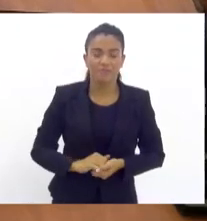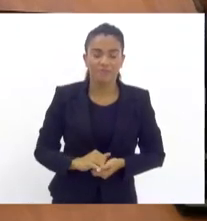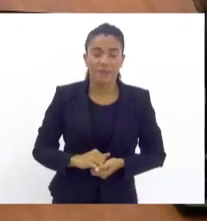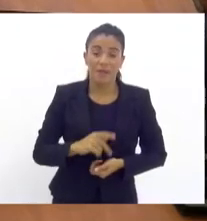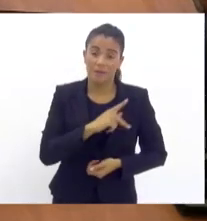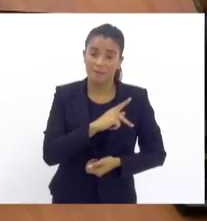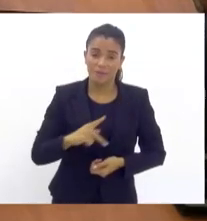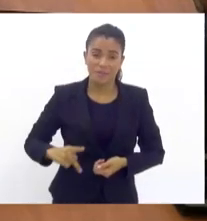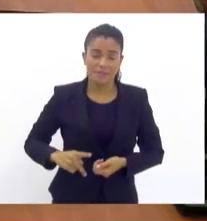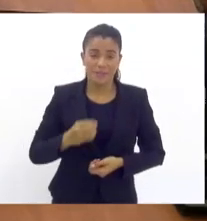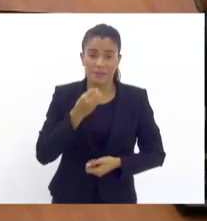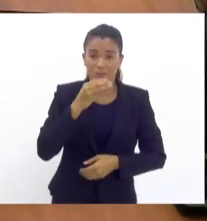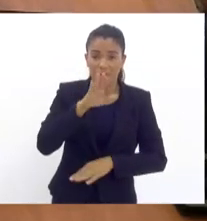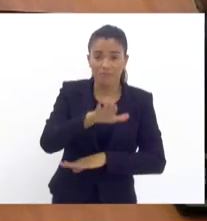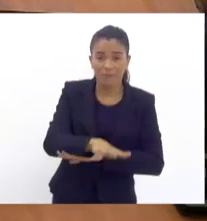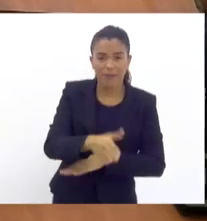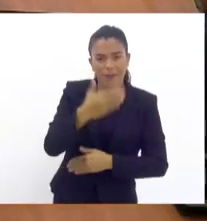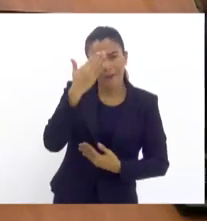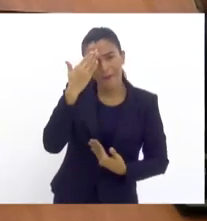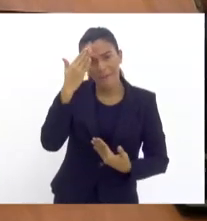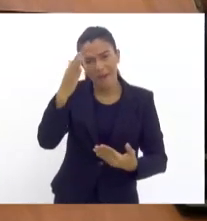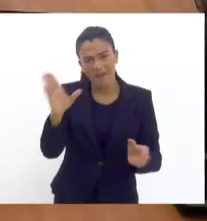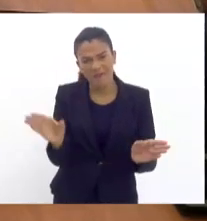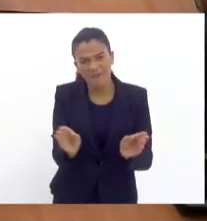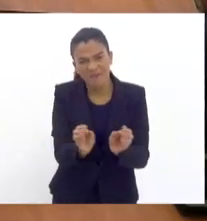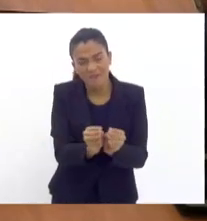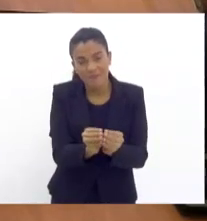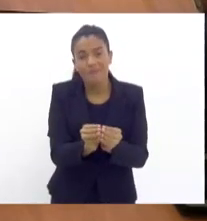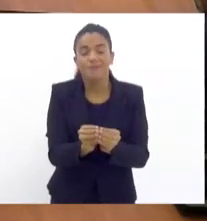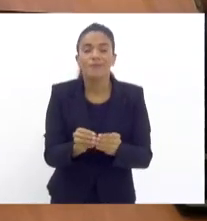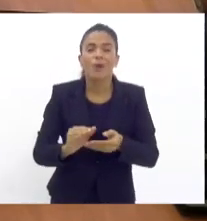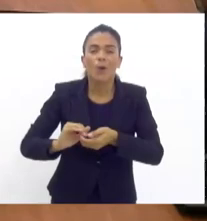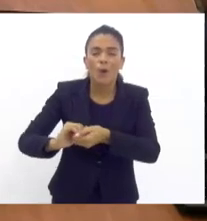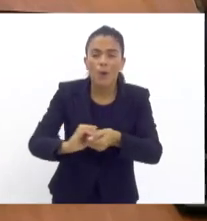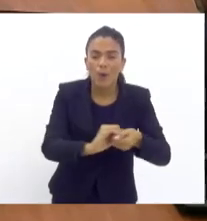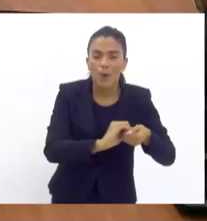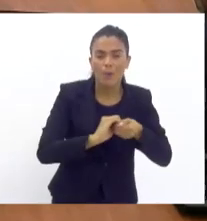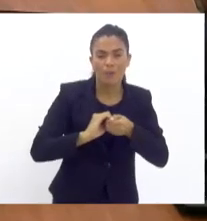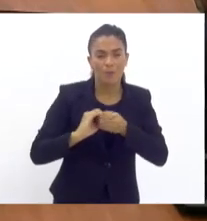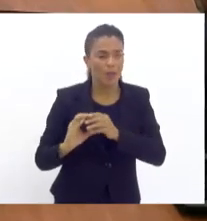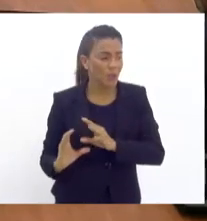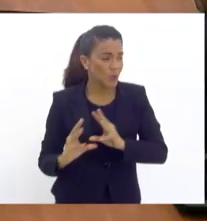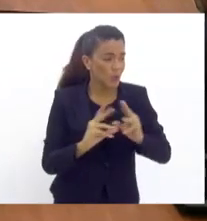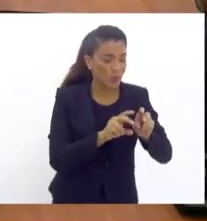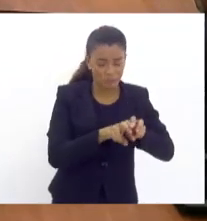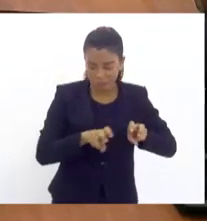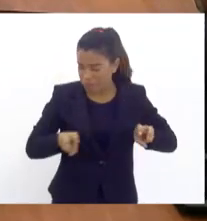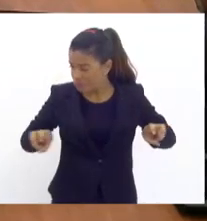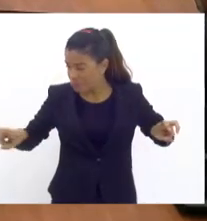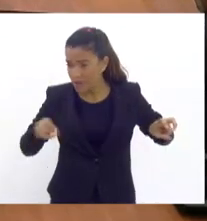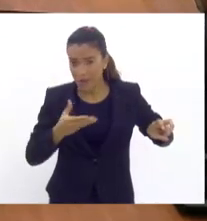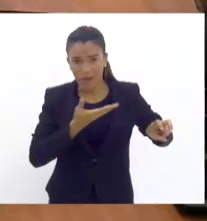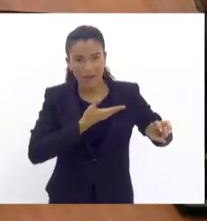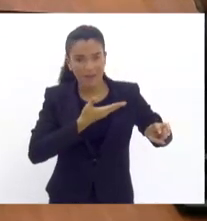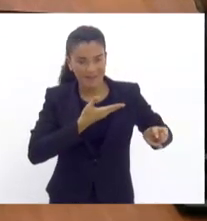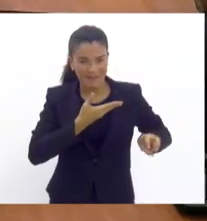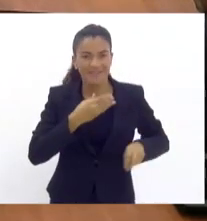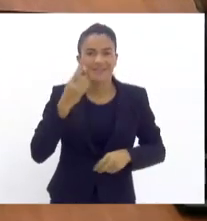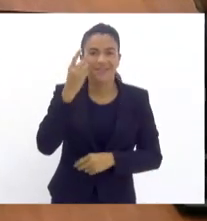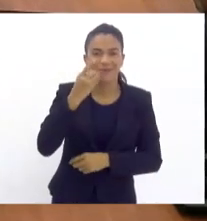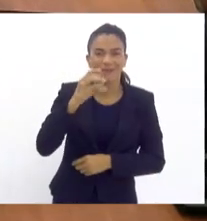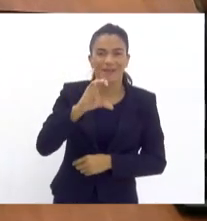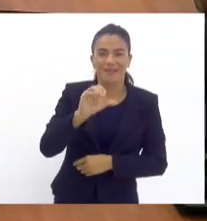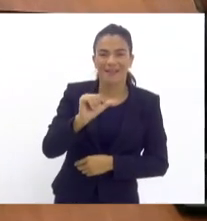Presidente, boa tarde, muito obrigado, vou ser muito breve, cumprimentar todos os meus colegas aqui da mesa, especial meu companheiro de bancada, deputado